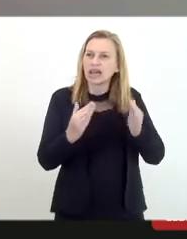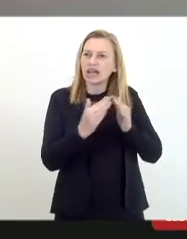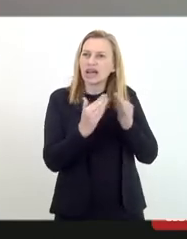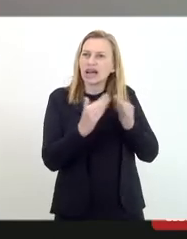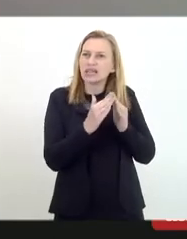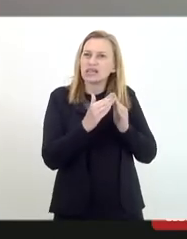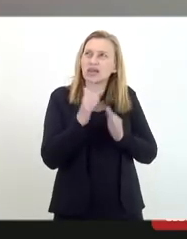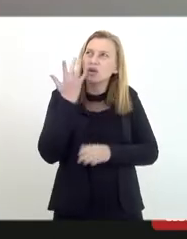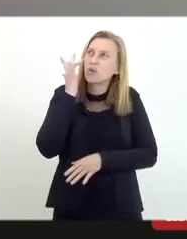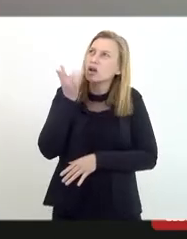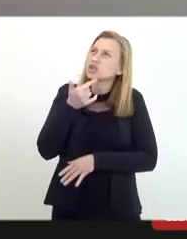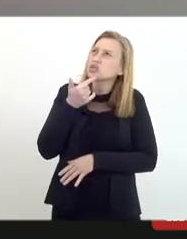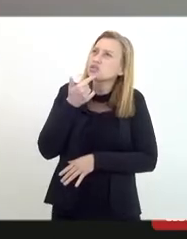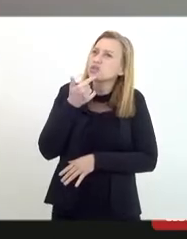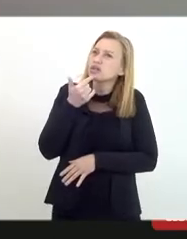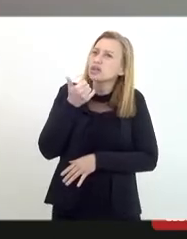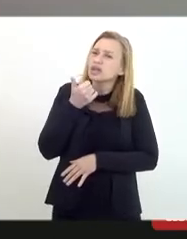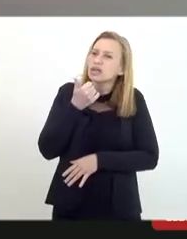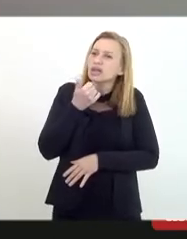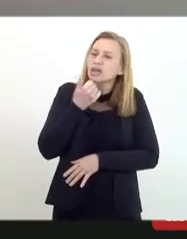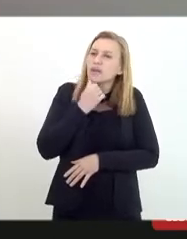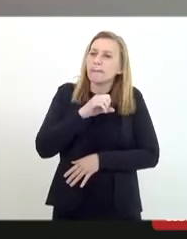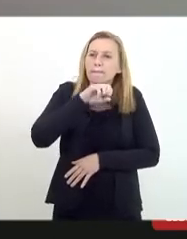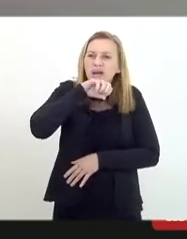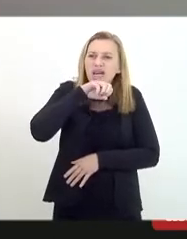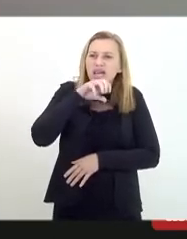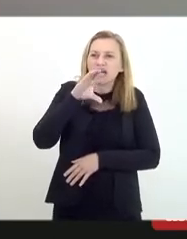se não me engano, se não me falha a memória, mãe Carmen